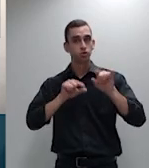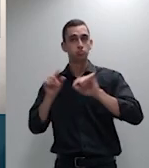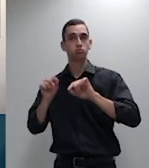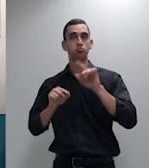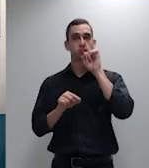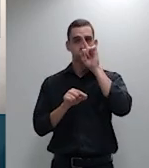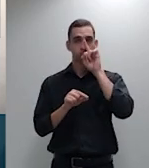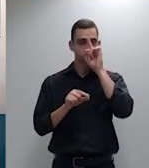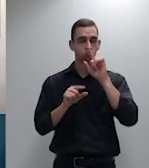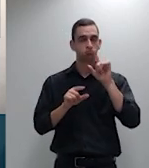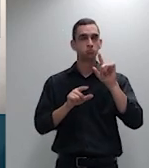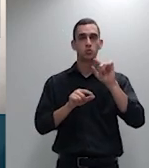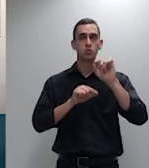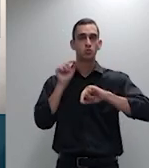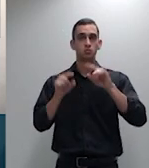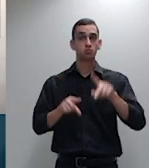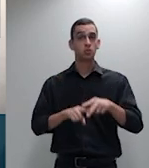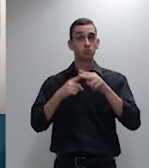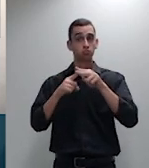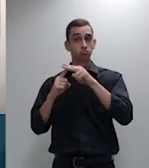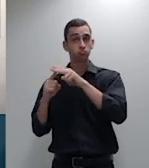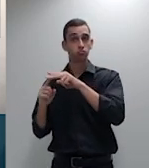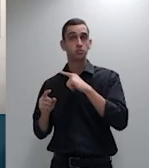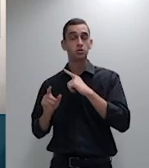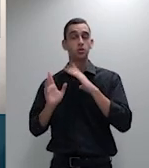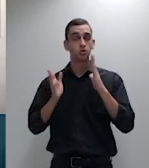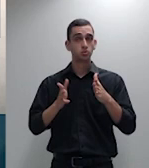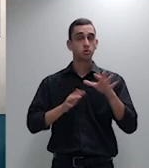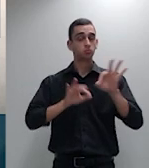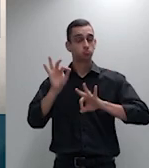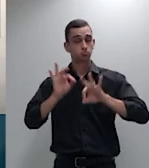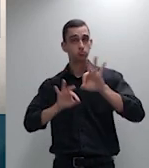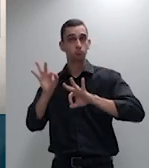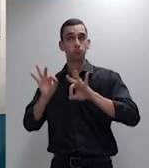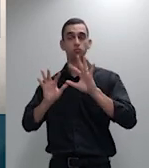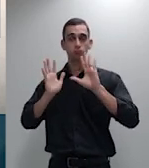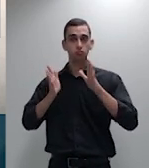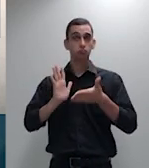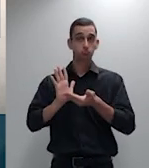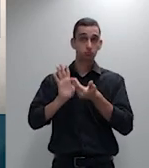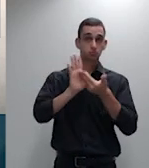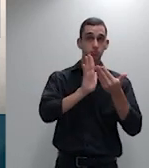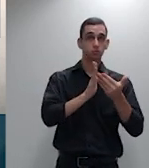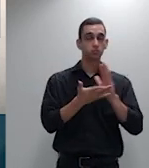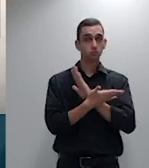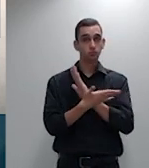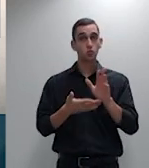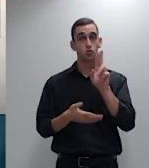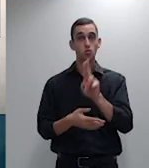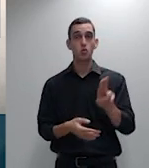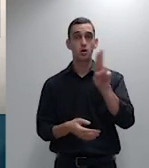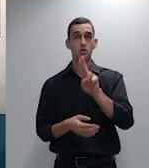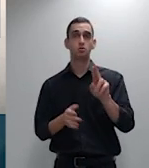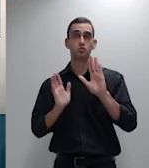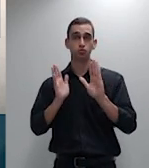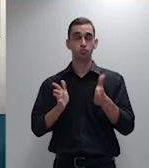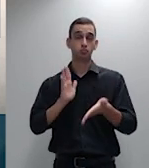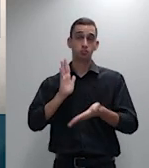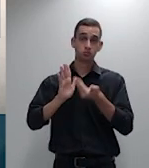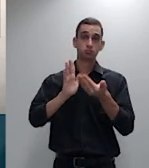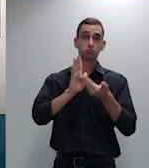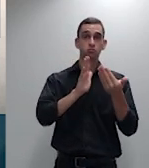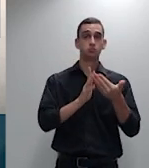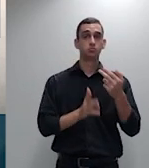para se excluir os usuários maiores de 59 anos quanto a possibilidade de